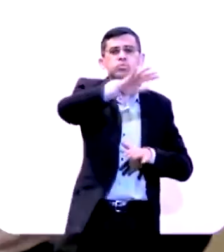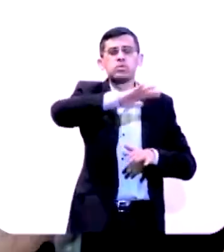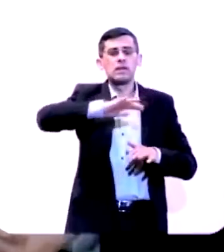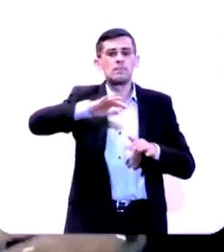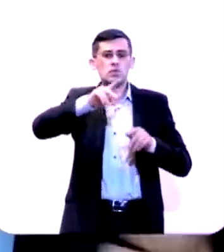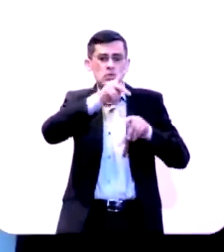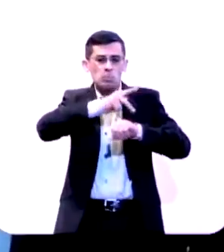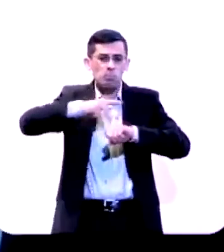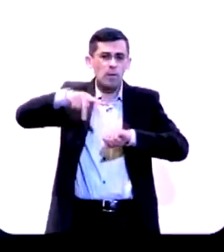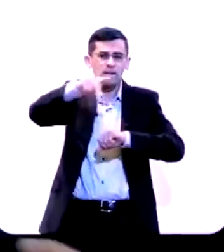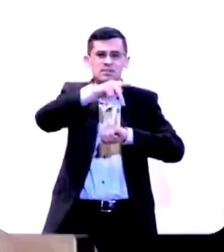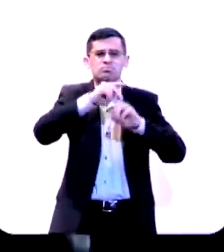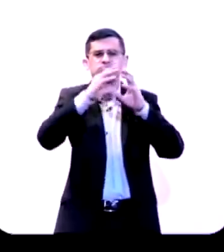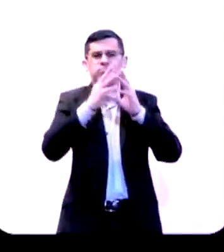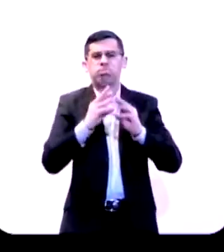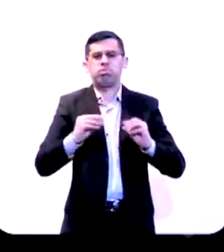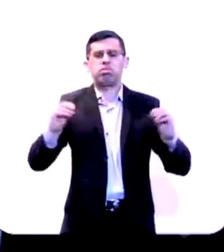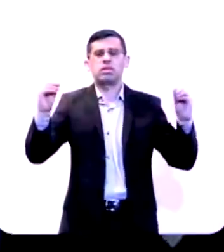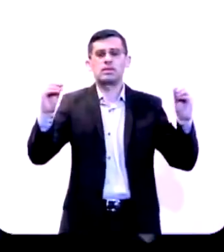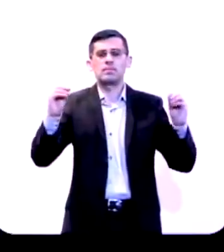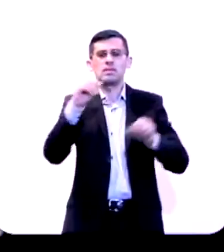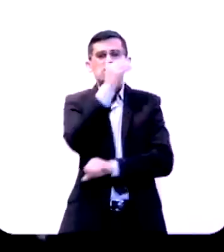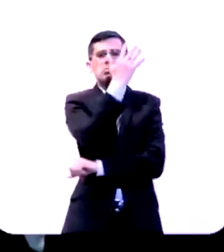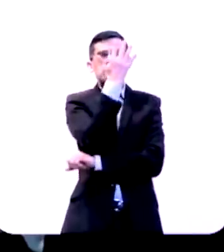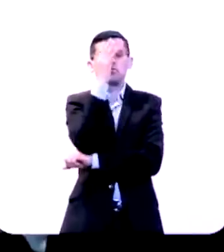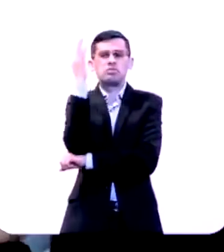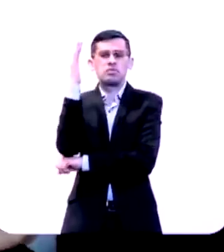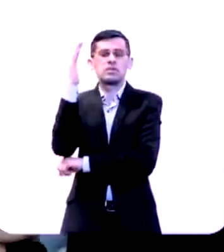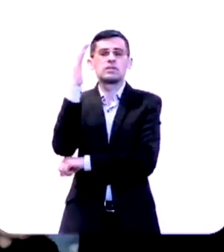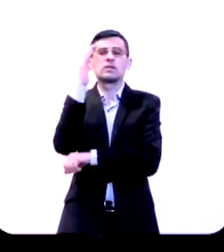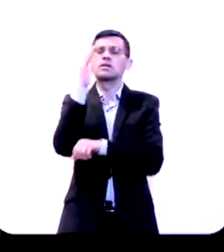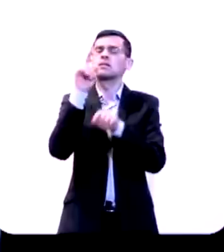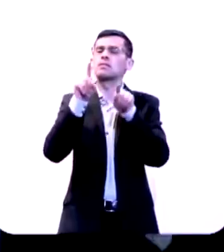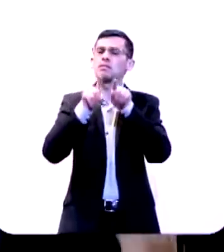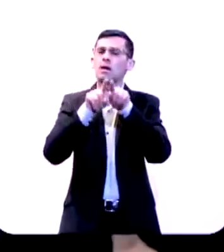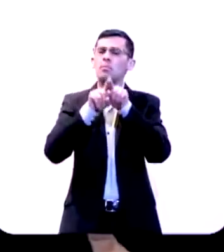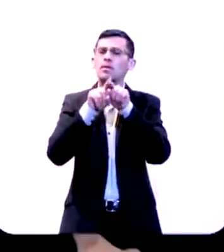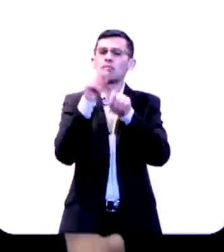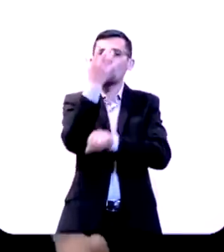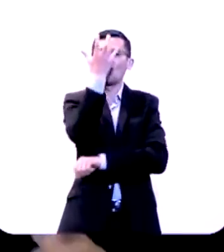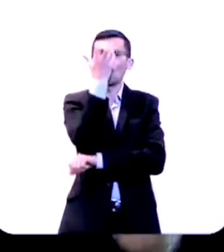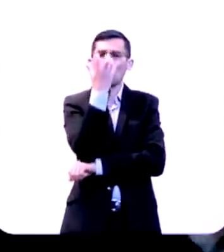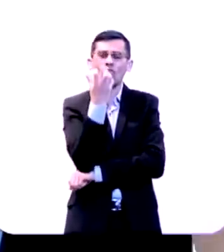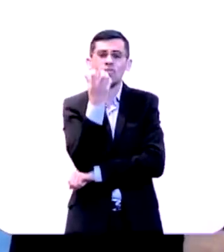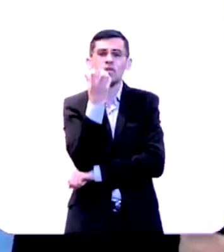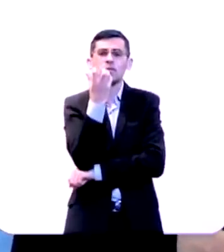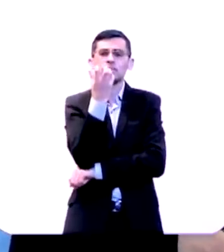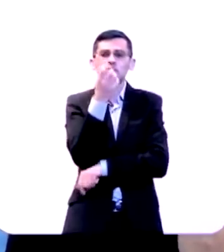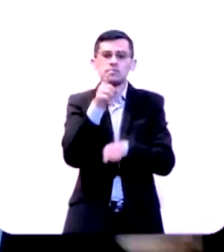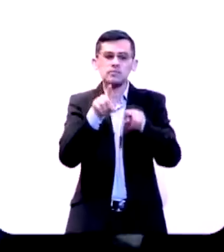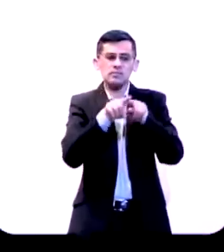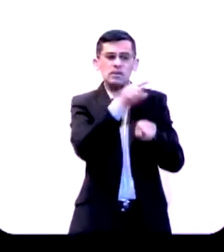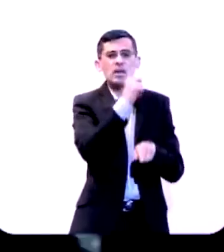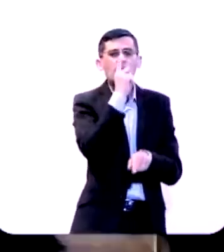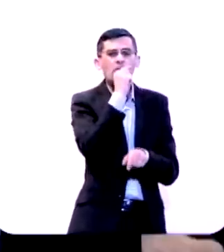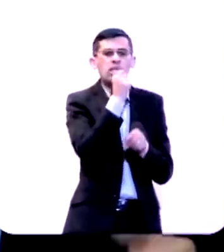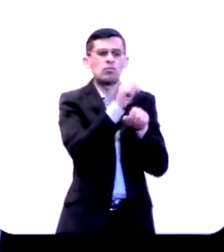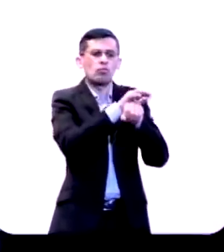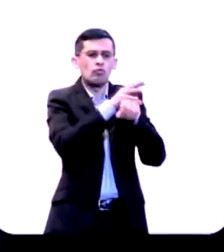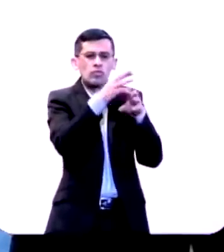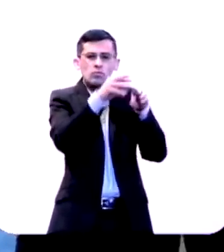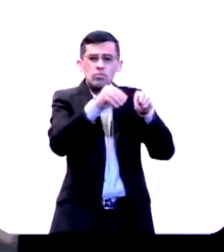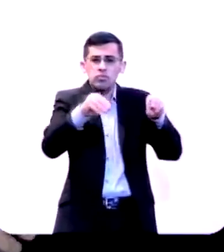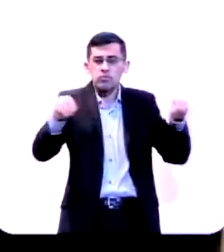gastando e se desfazendo as florestas nos montes líbanos estão secas o vale de Saron virou um